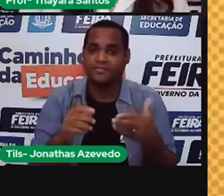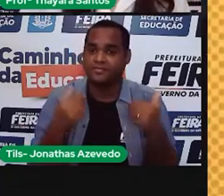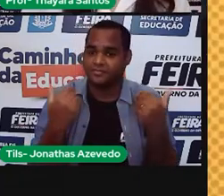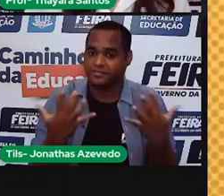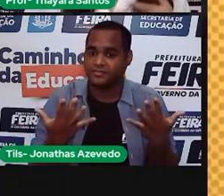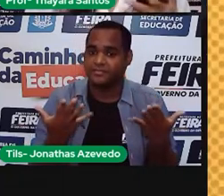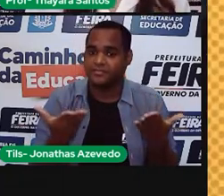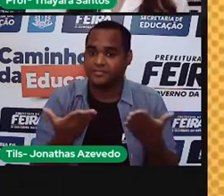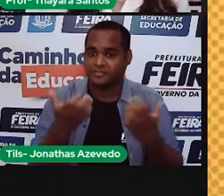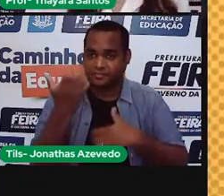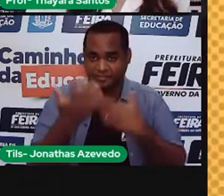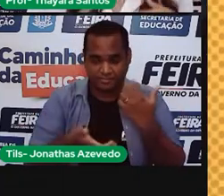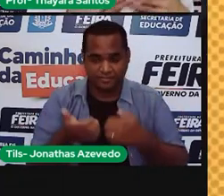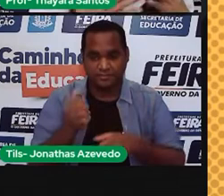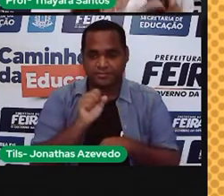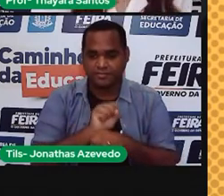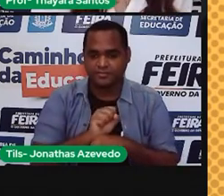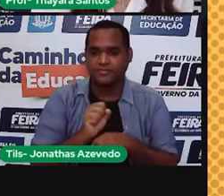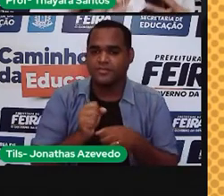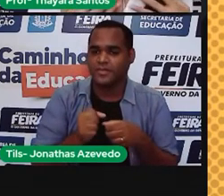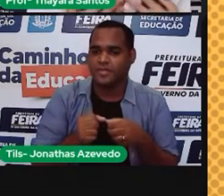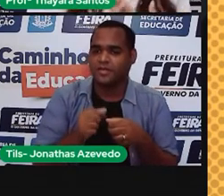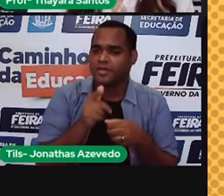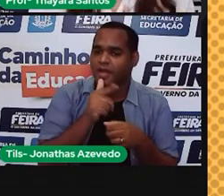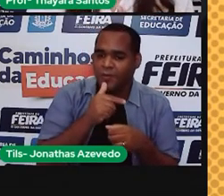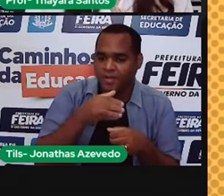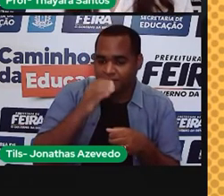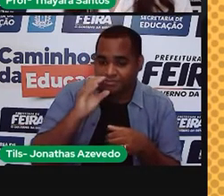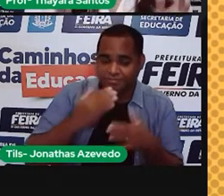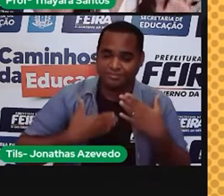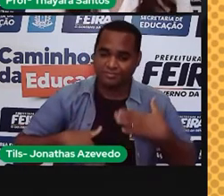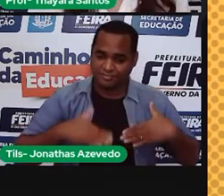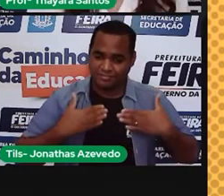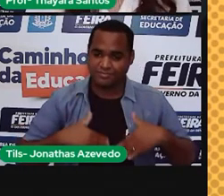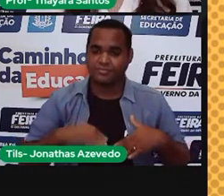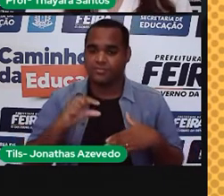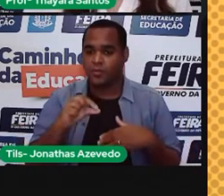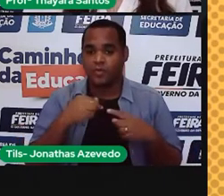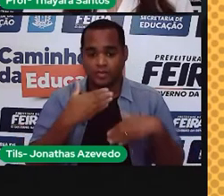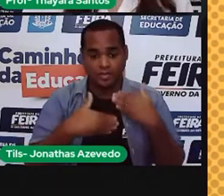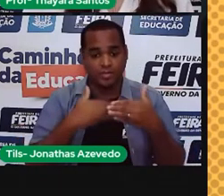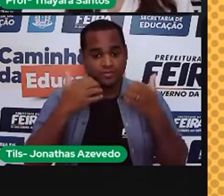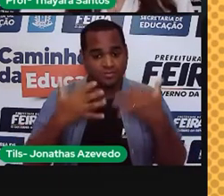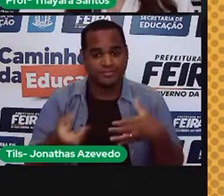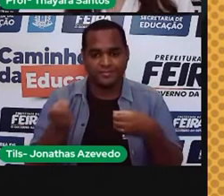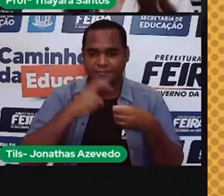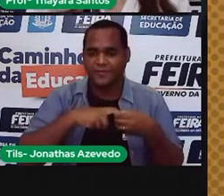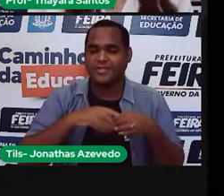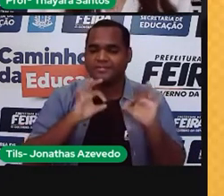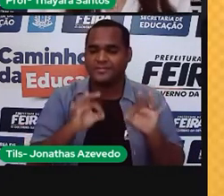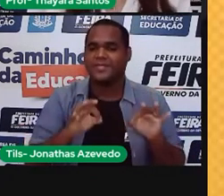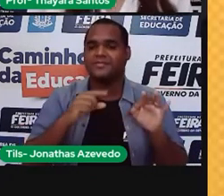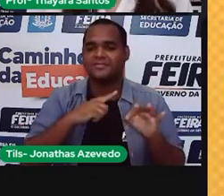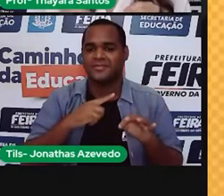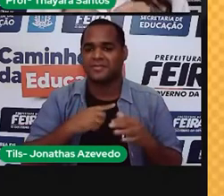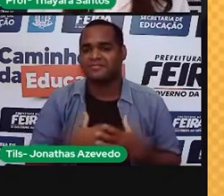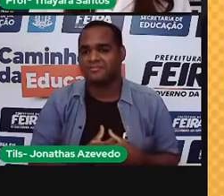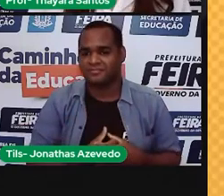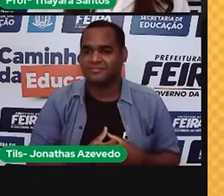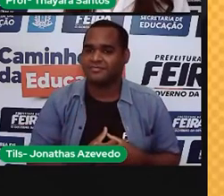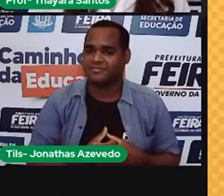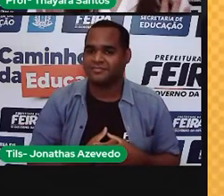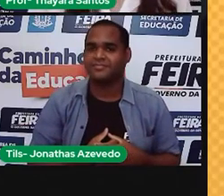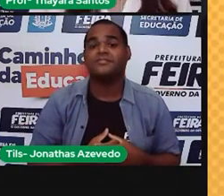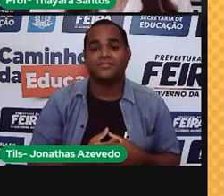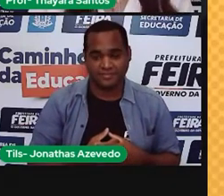vai agora fazer uma pausa para tomar uma água, descansar um pouquinho. E daqui a pouquinho a gente já vai estar de volta. Então, aproveitem esse tempinho aí para